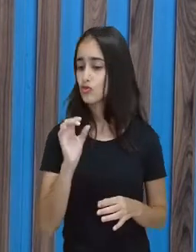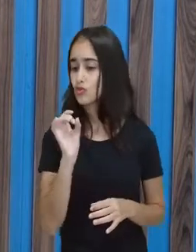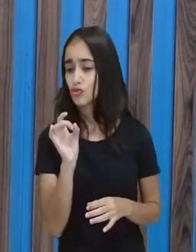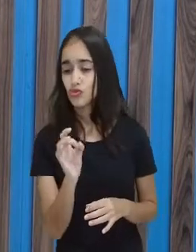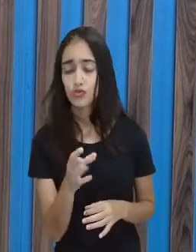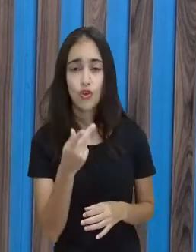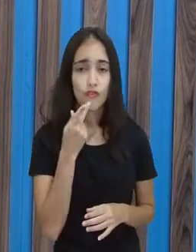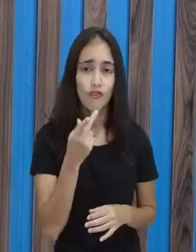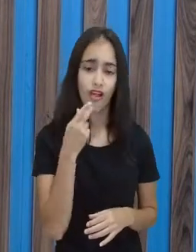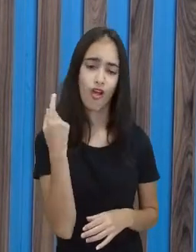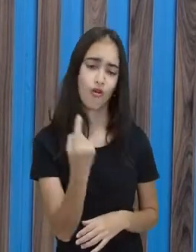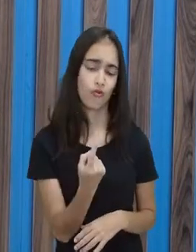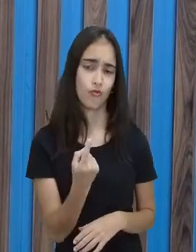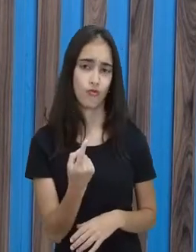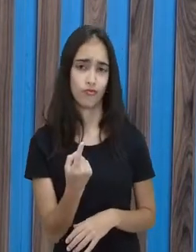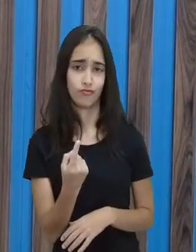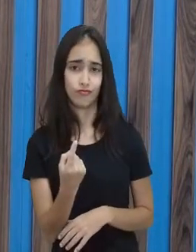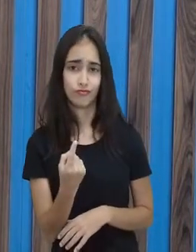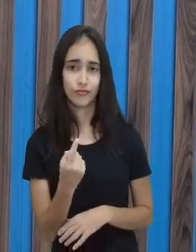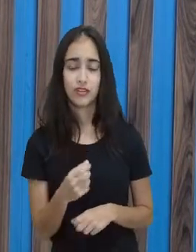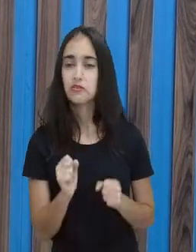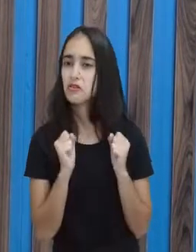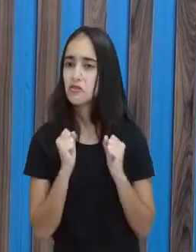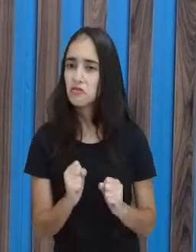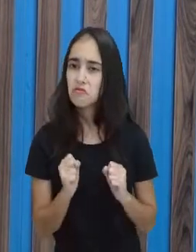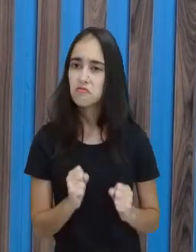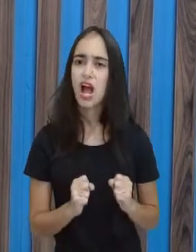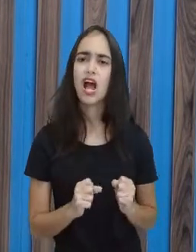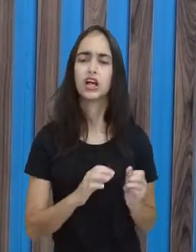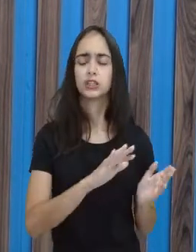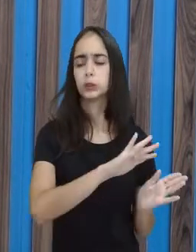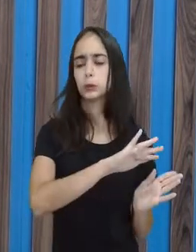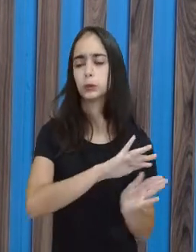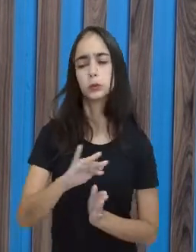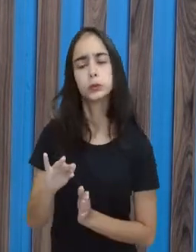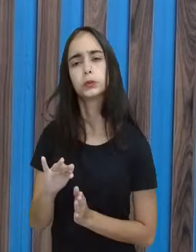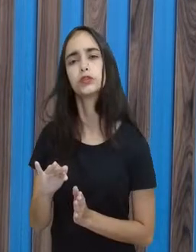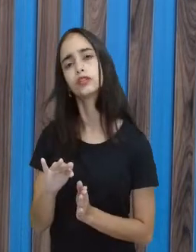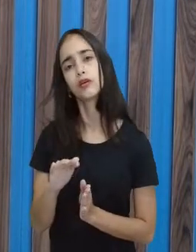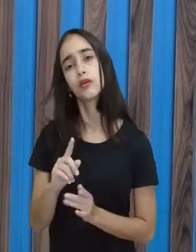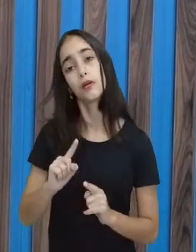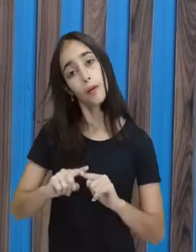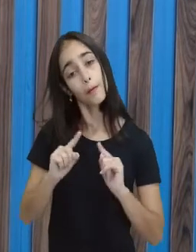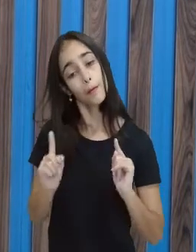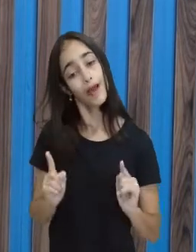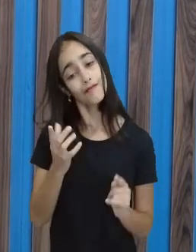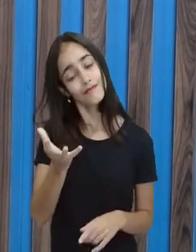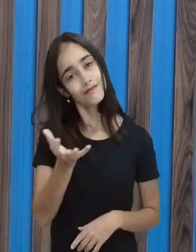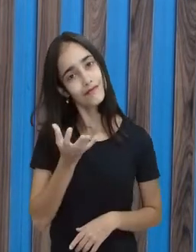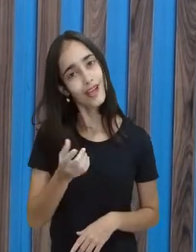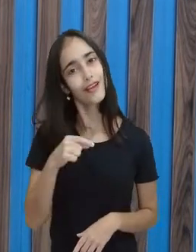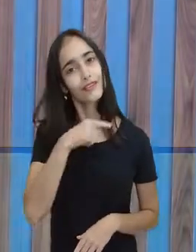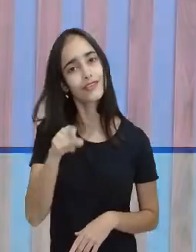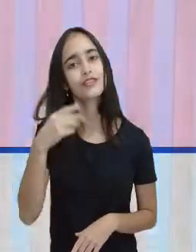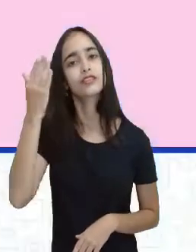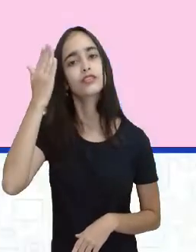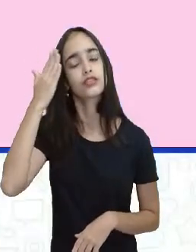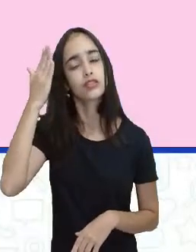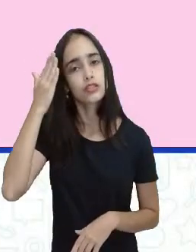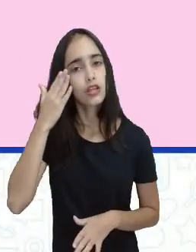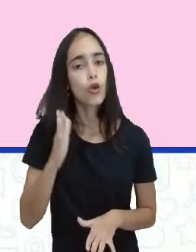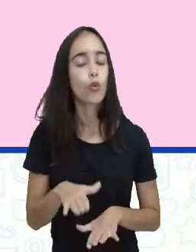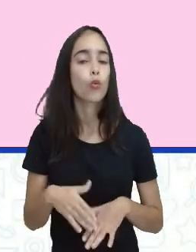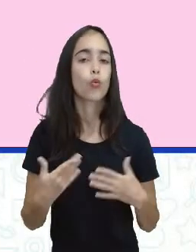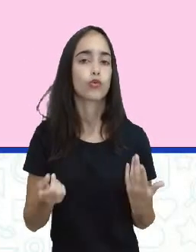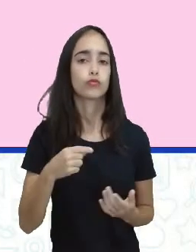verdade. Eu poderia pular essa etapa. Mas eu quero que vocês entendam que quando vocês estão fazendo